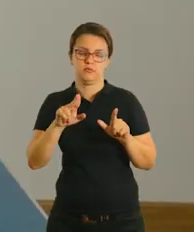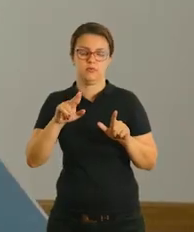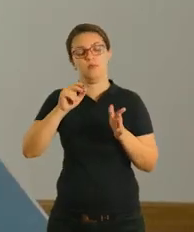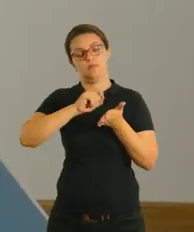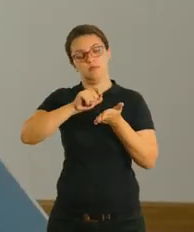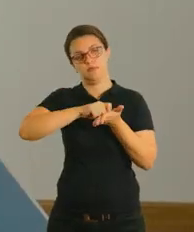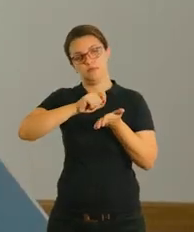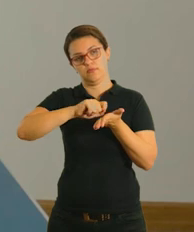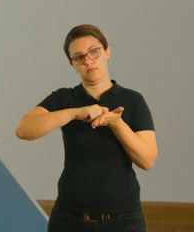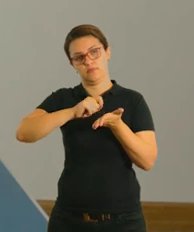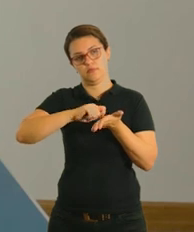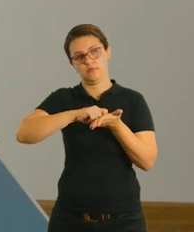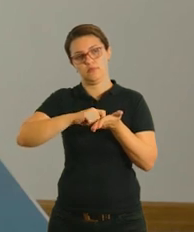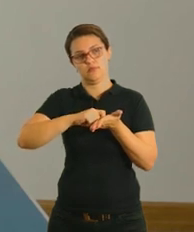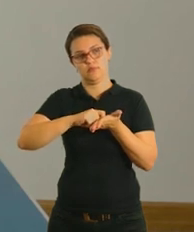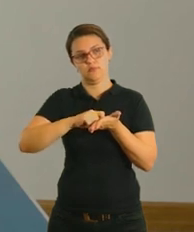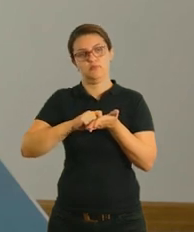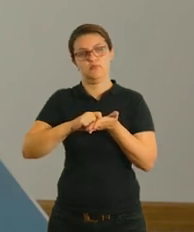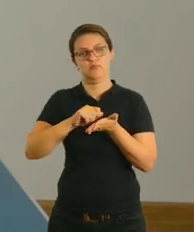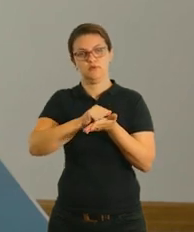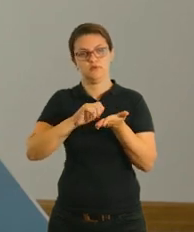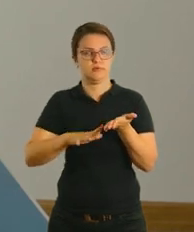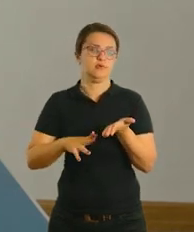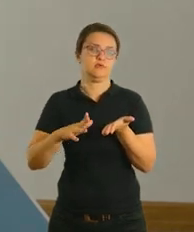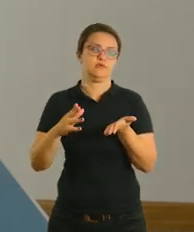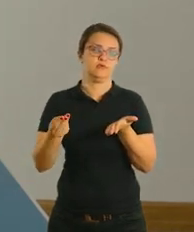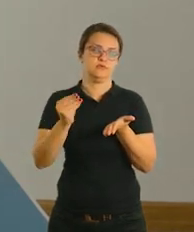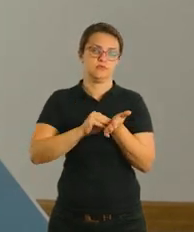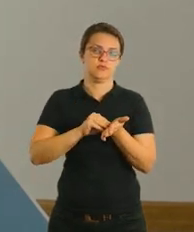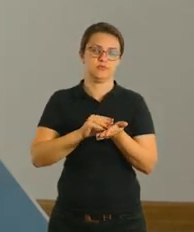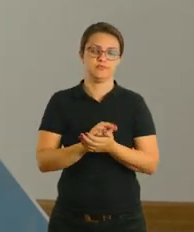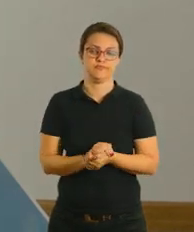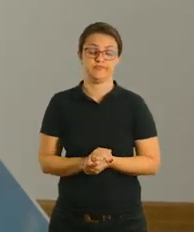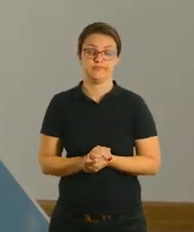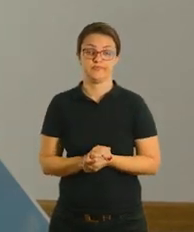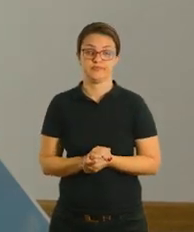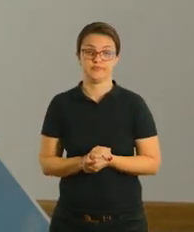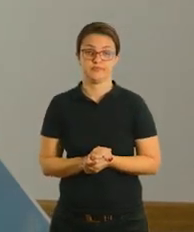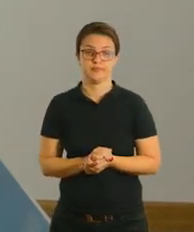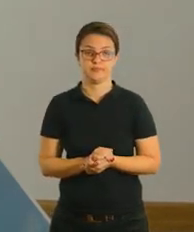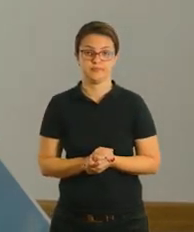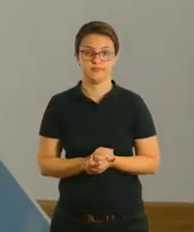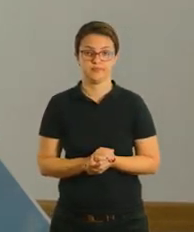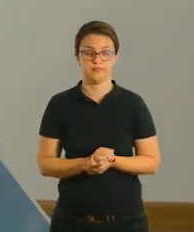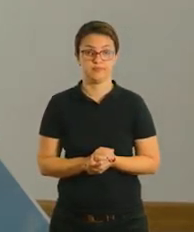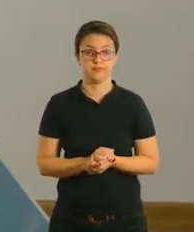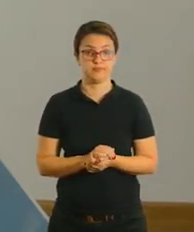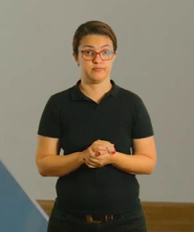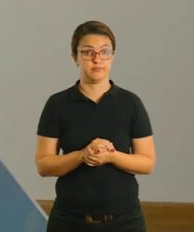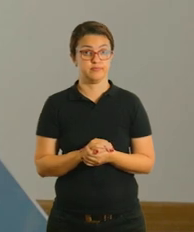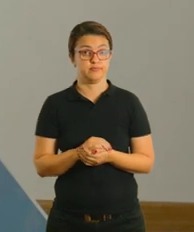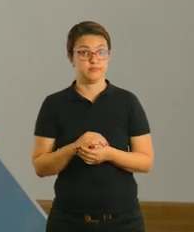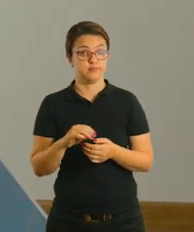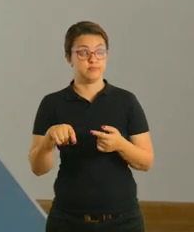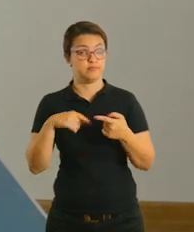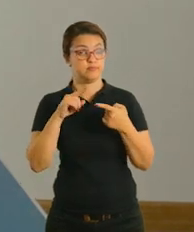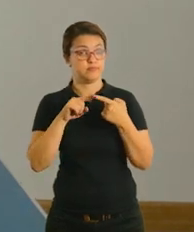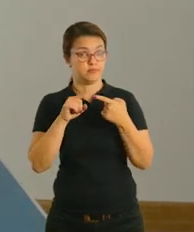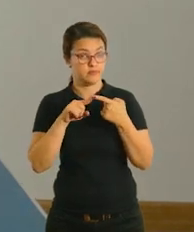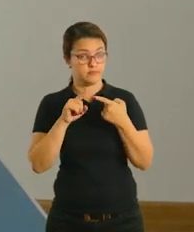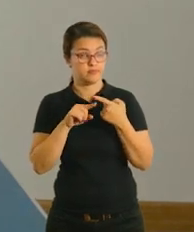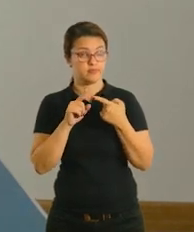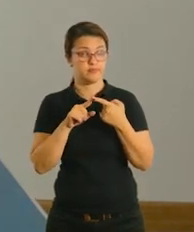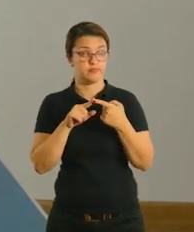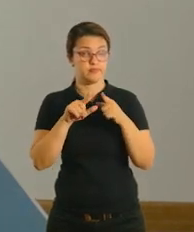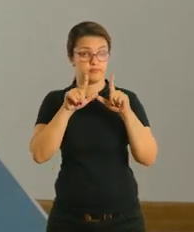registrar essa atividade, ok? Primeiro passo, você vai elaborar cartões, se